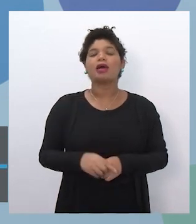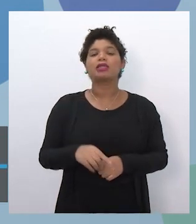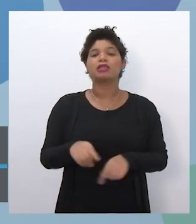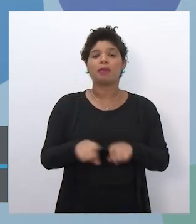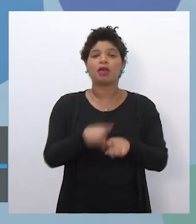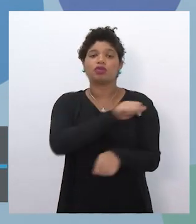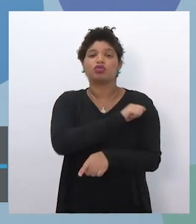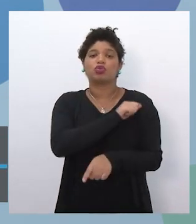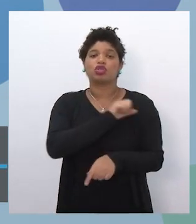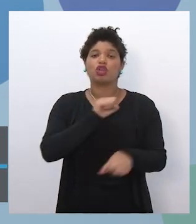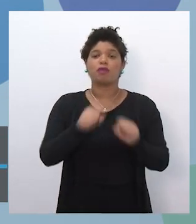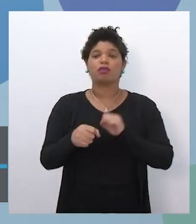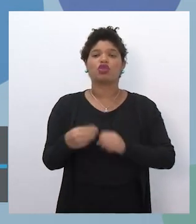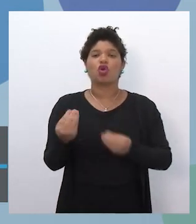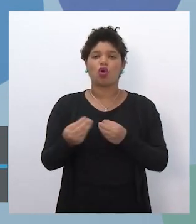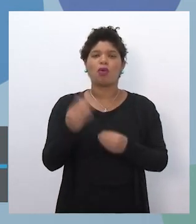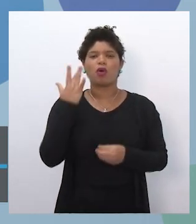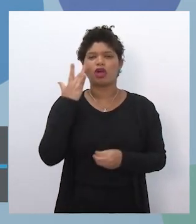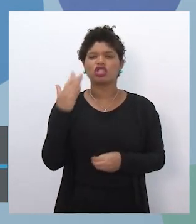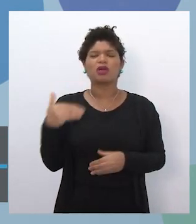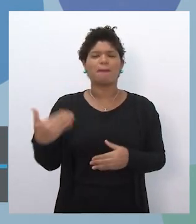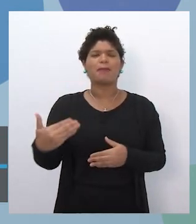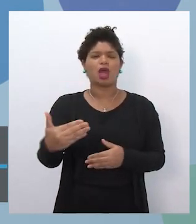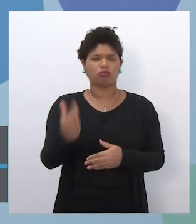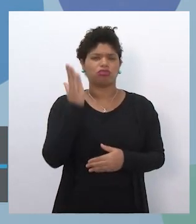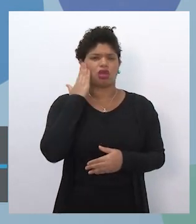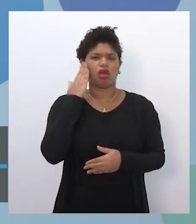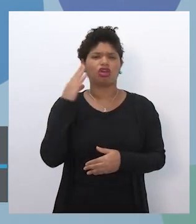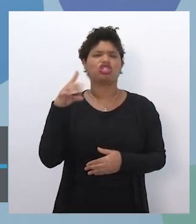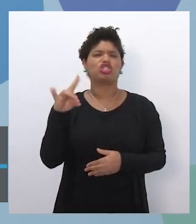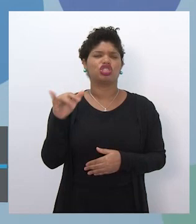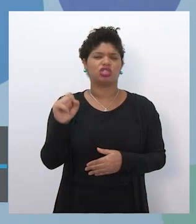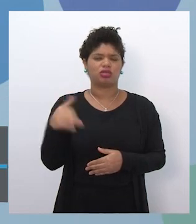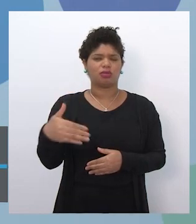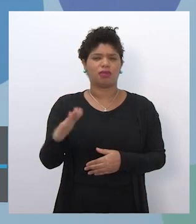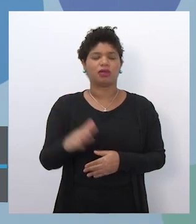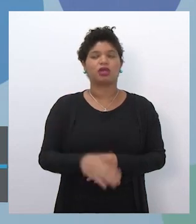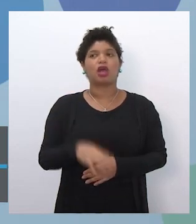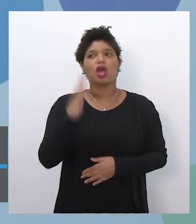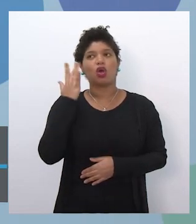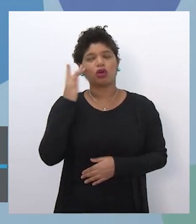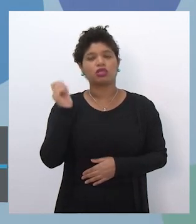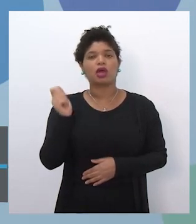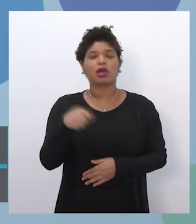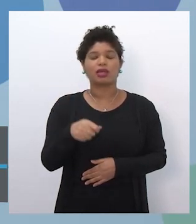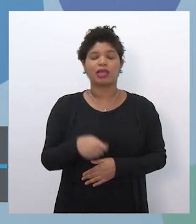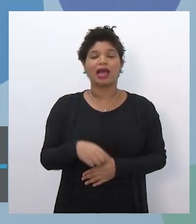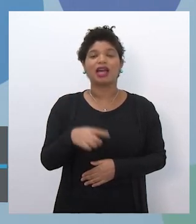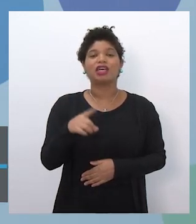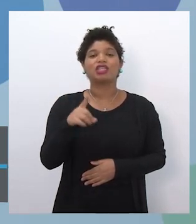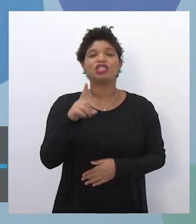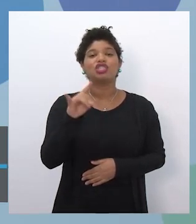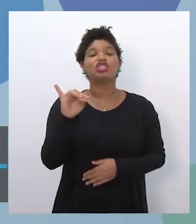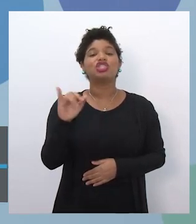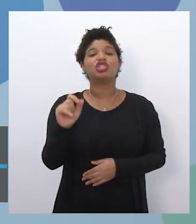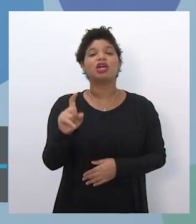estudantes. Isso deve sair nos próximos dias. Nós temos uma previsão de lançamento no início do programa no dia 15,